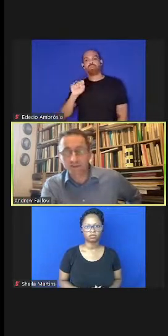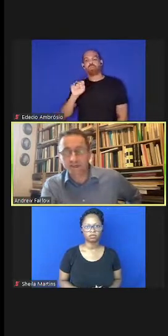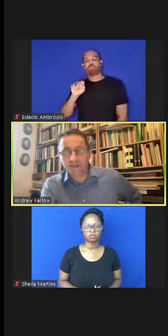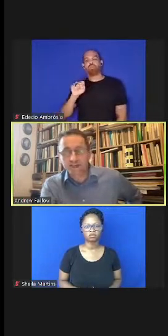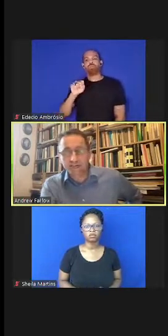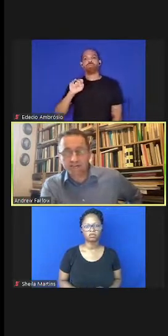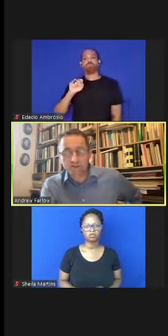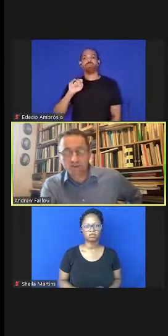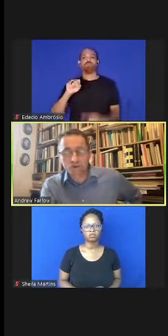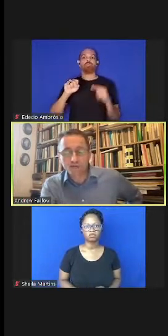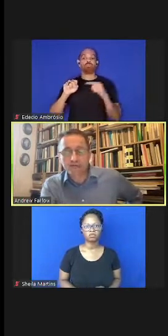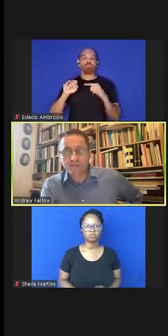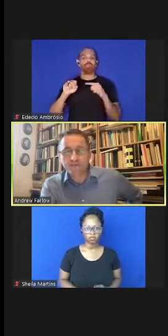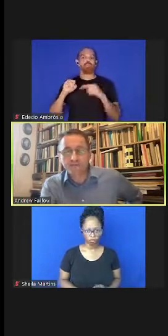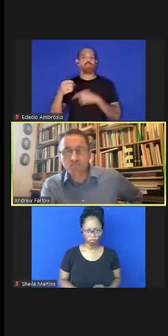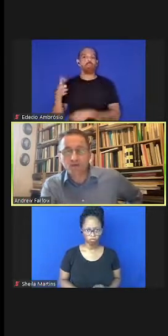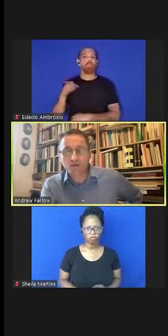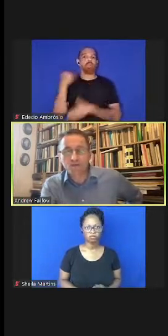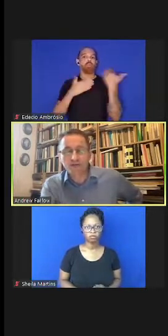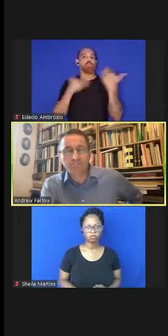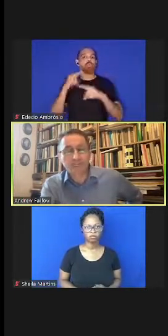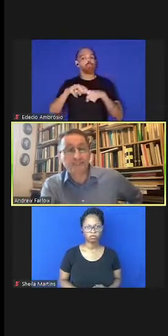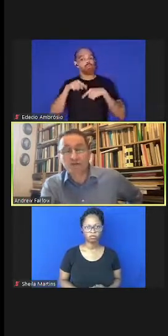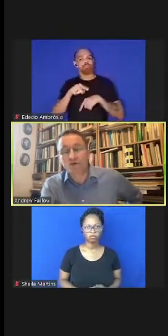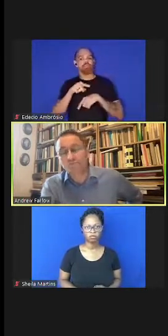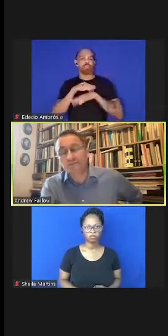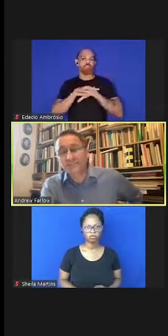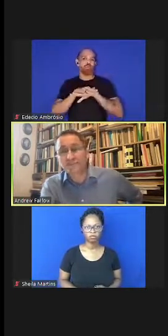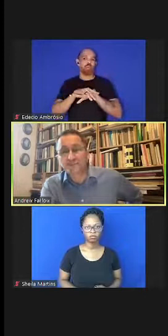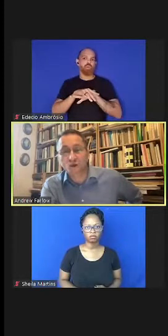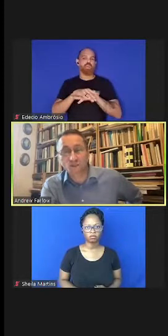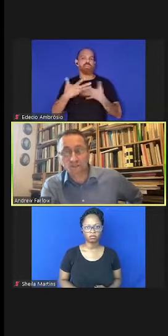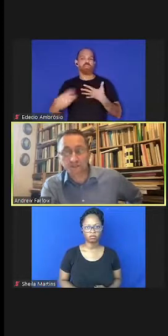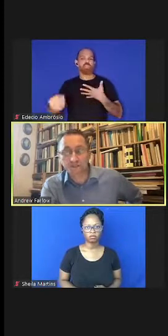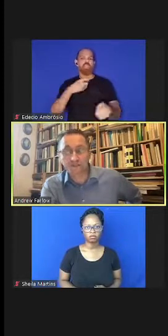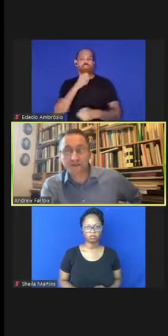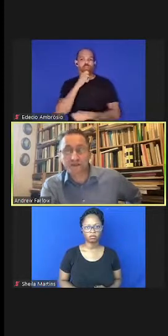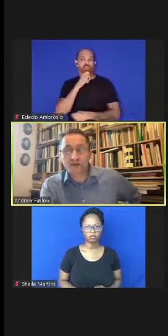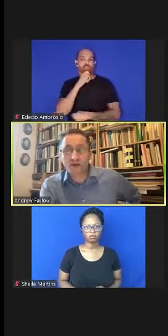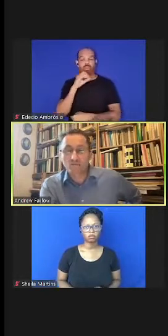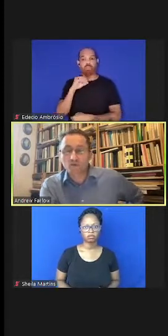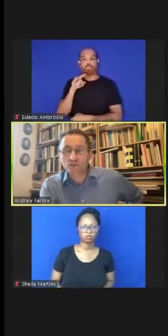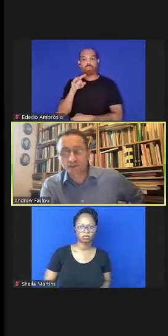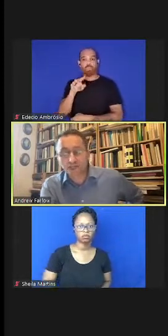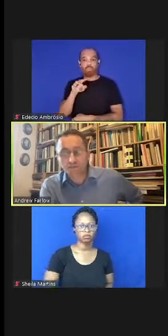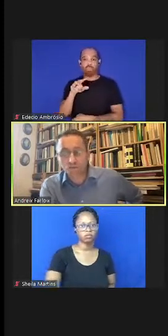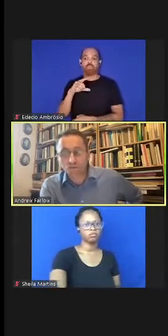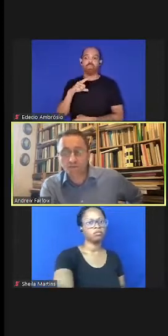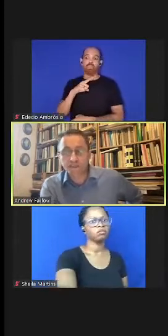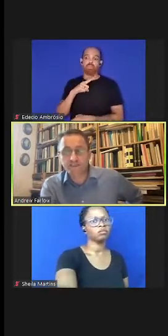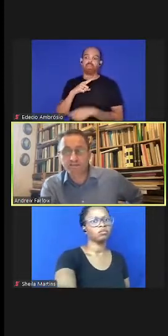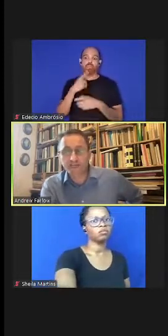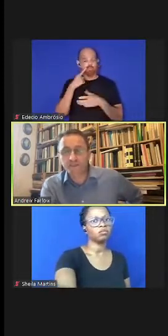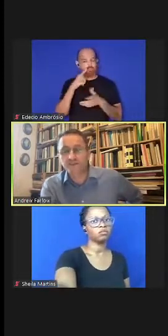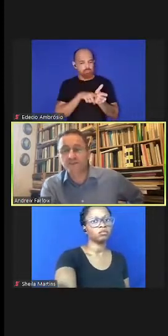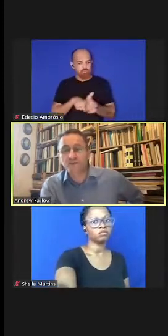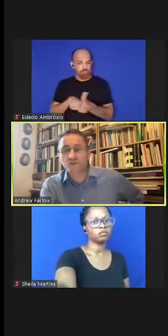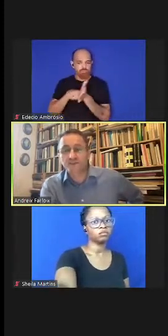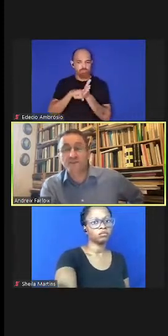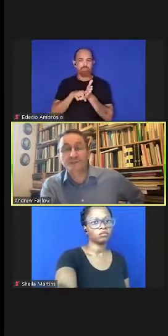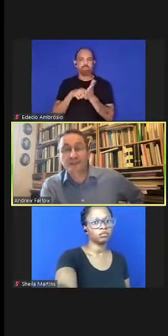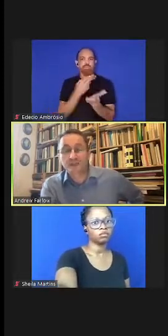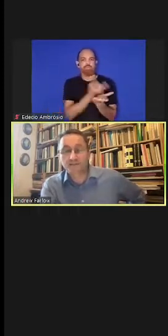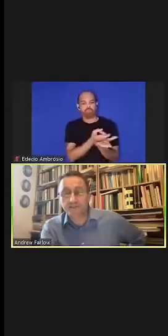de mortes por causa dessas doenças não transmissíveis. Se você observar dados de pacientes em hospitais,